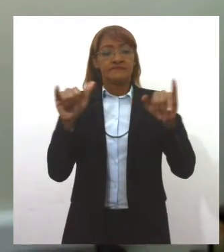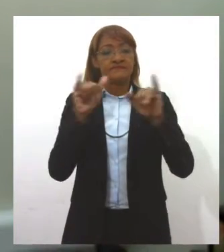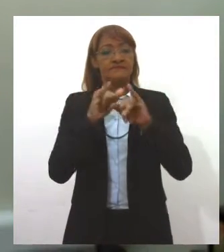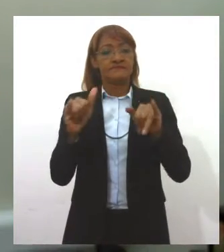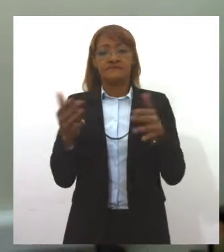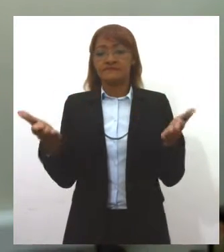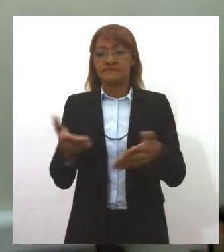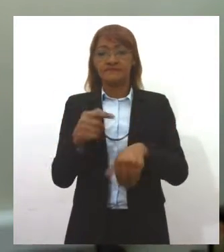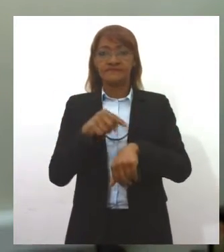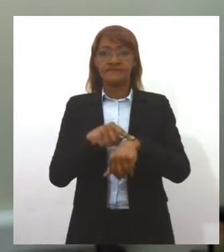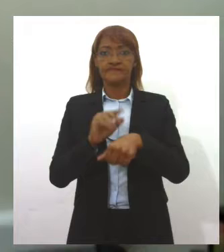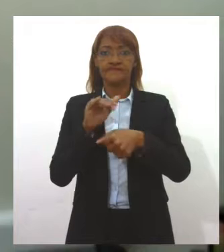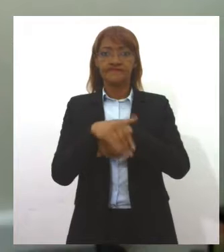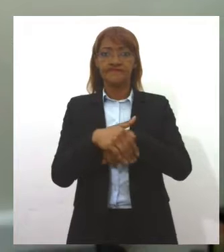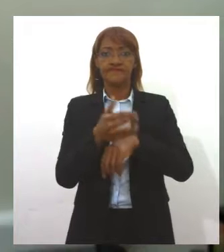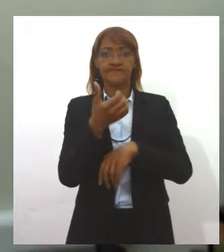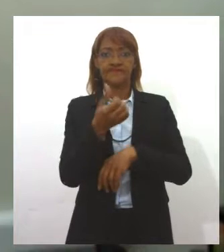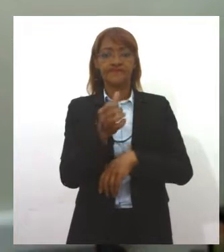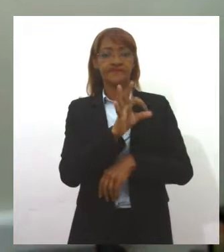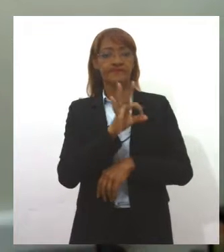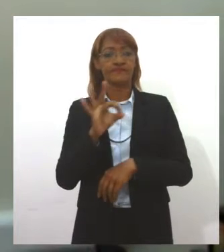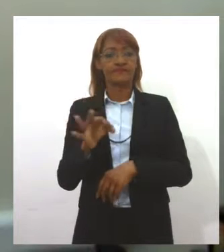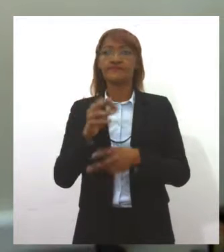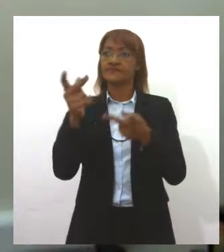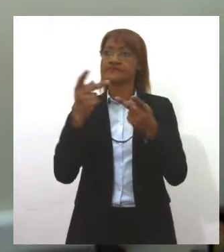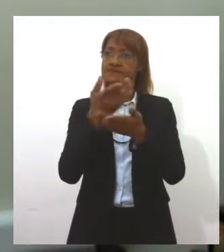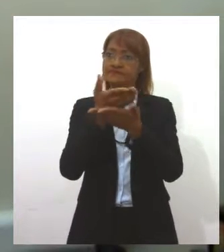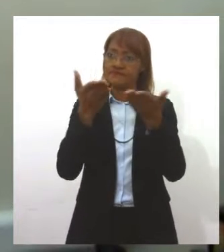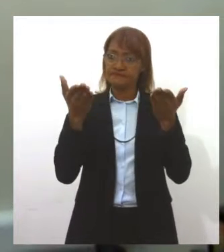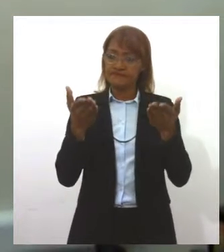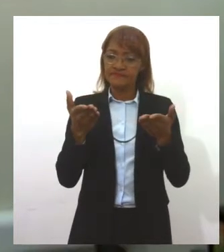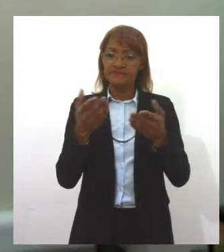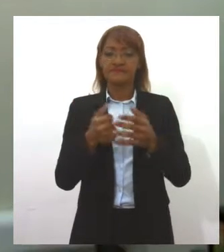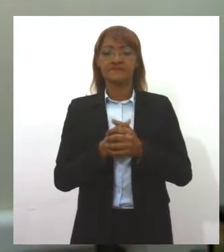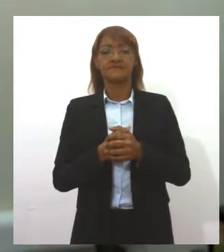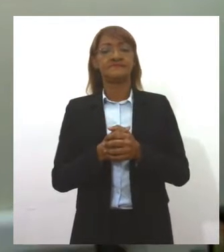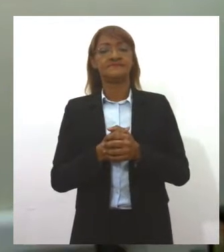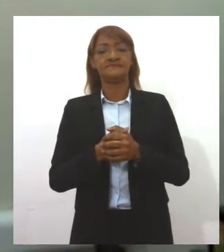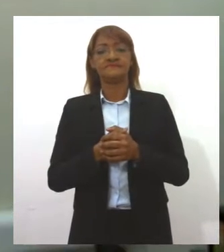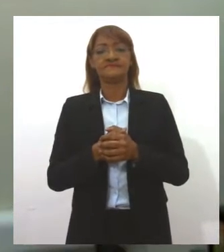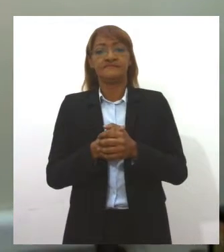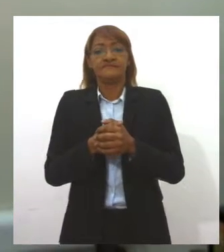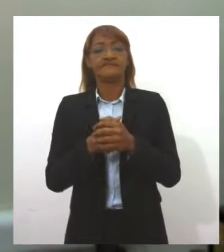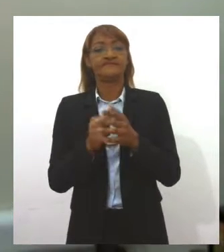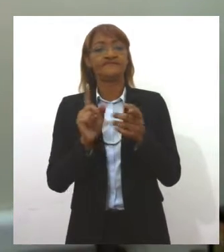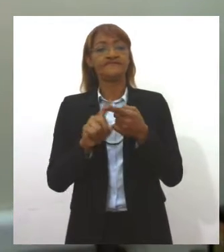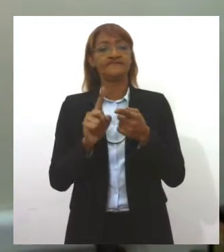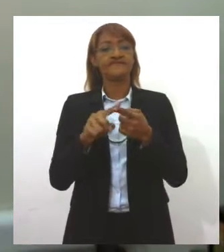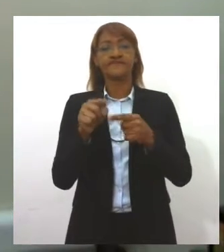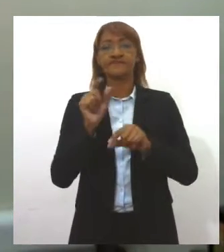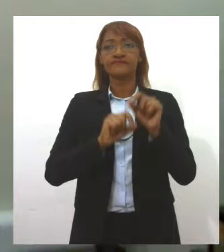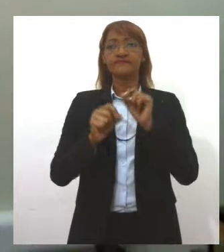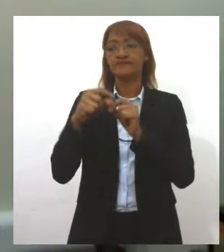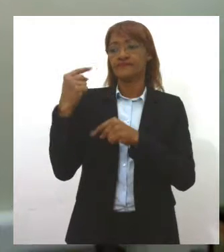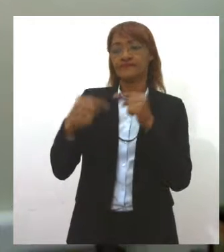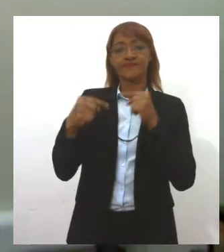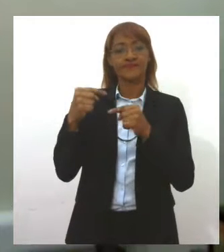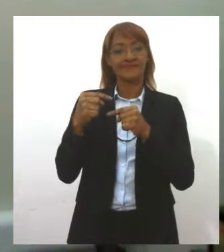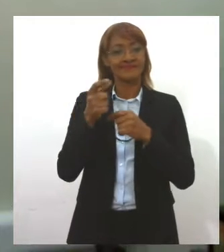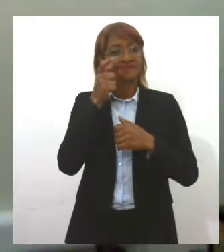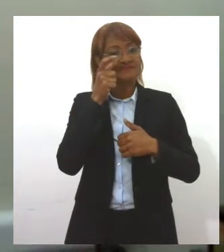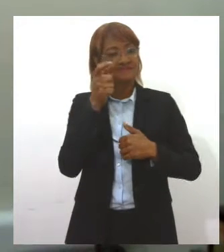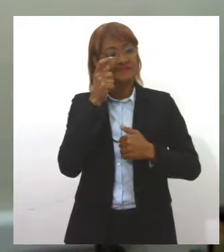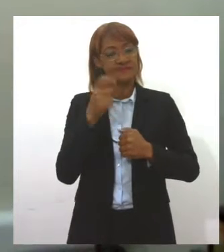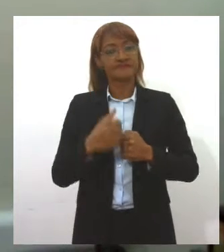hoje, às 18 horas, fica aqui o convite aos espectadores do Jornal da Alese 2ª edição para acompanhar essa discussão, para acompanharem essa